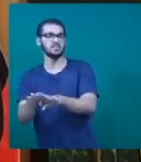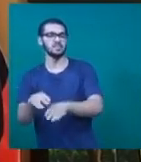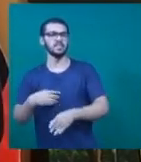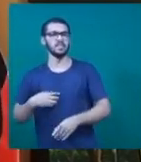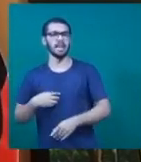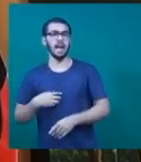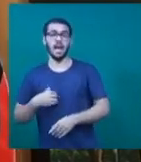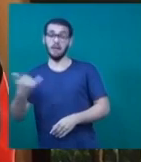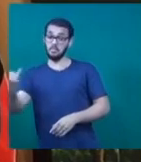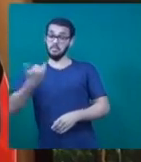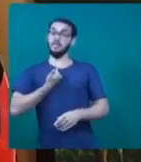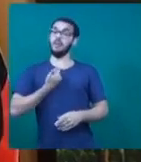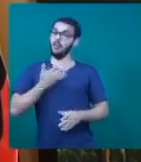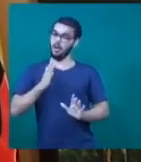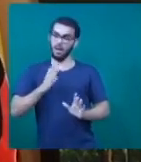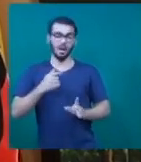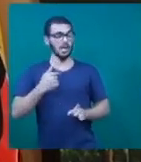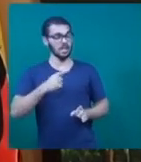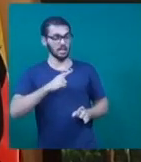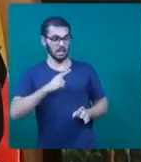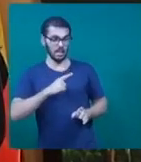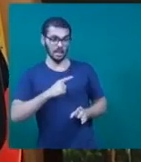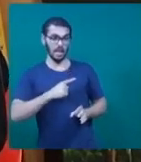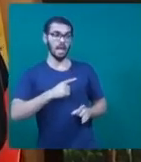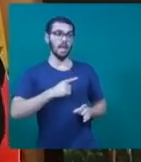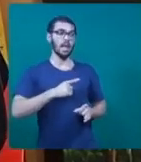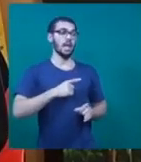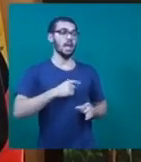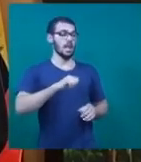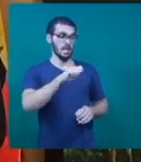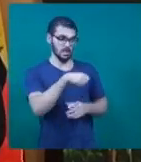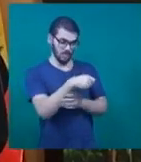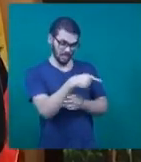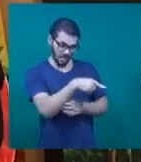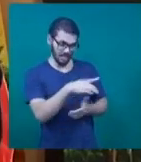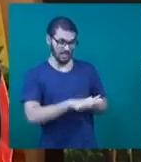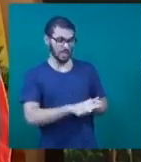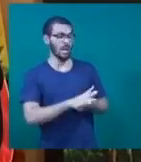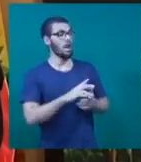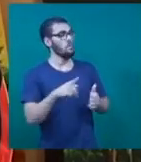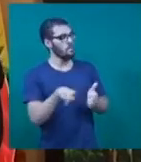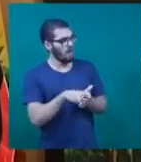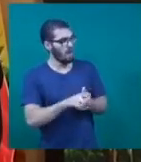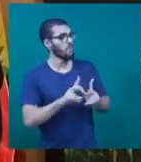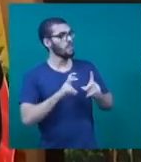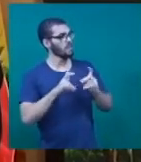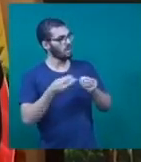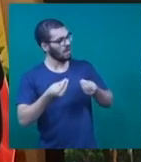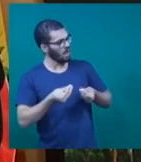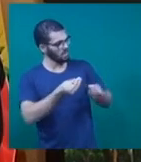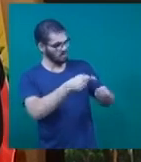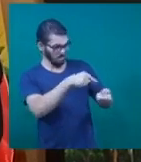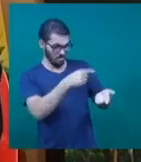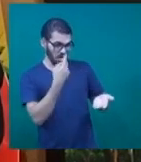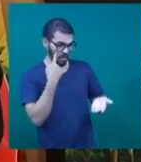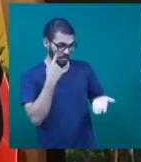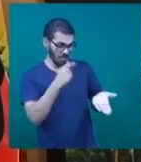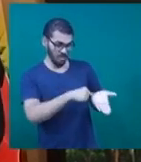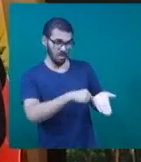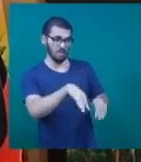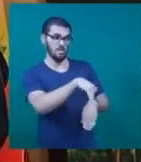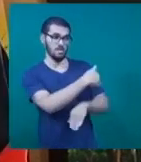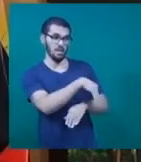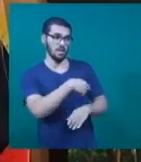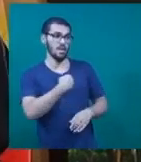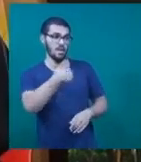indicou que eu tinha comentado que minha esposa tinha câncer. Ela me indicou que me deu o cartãozinho daqui da associação, que